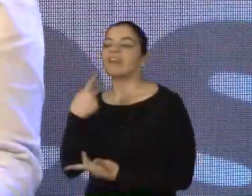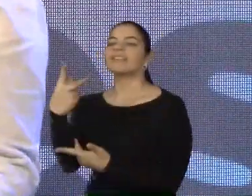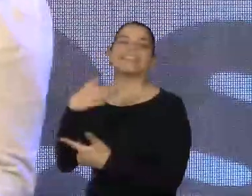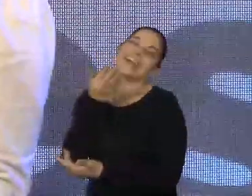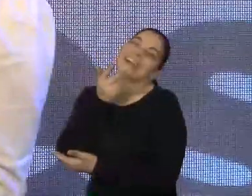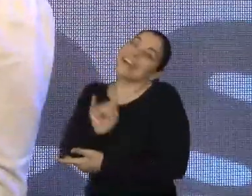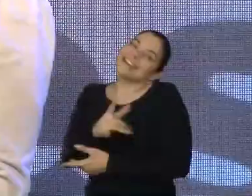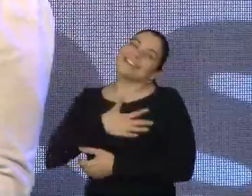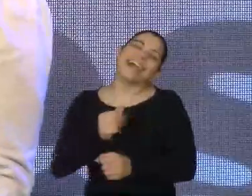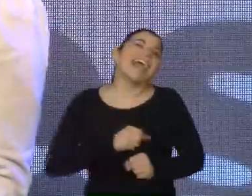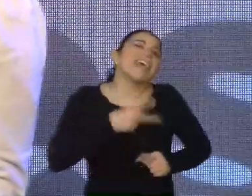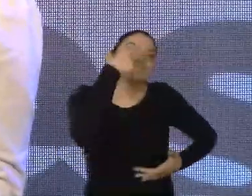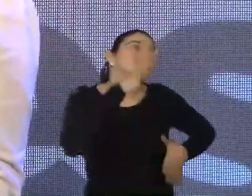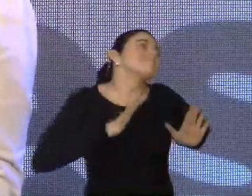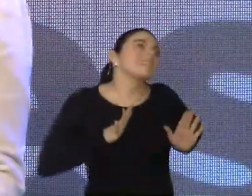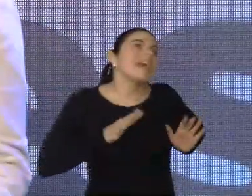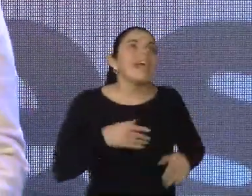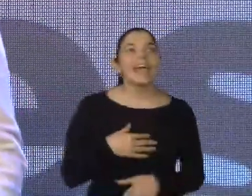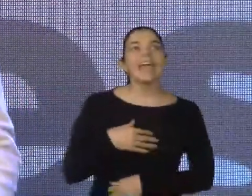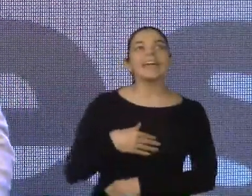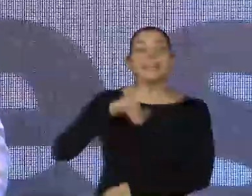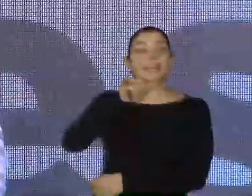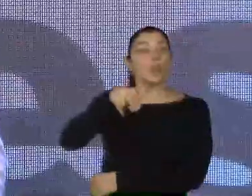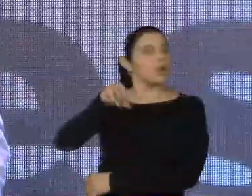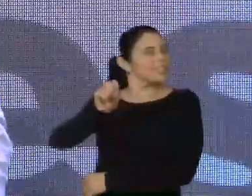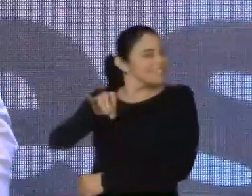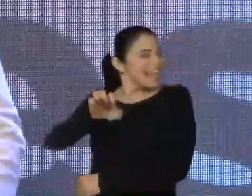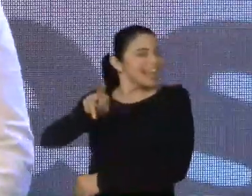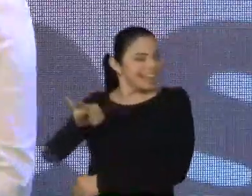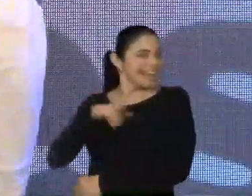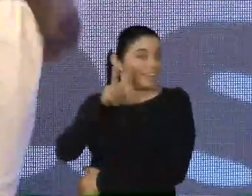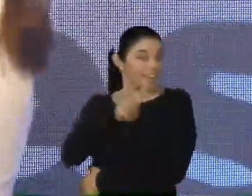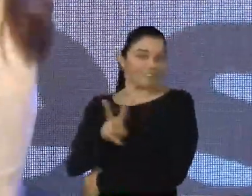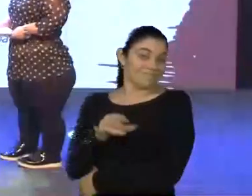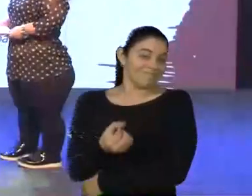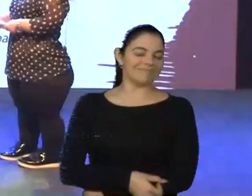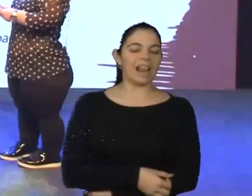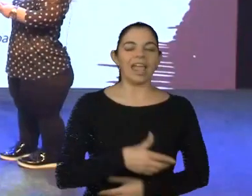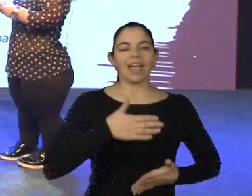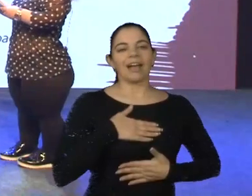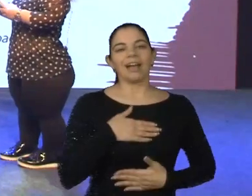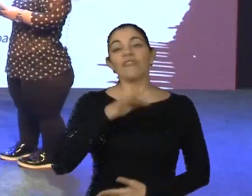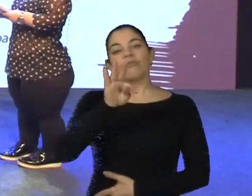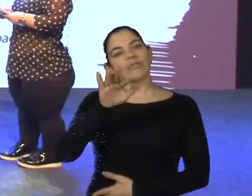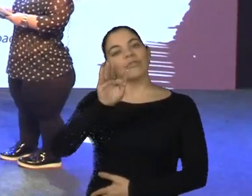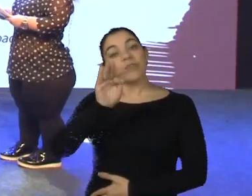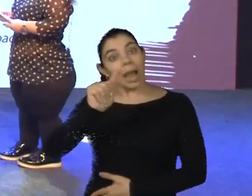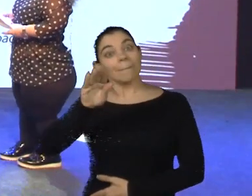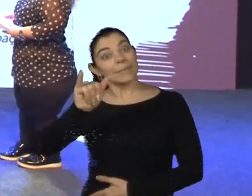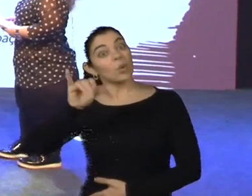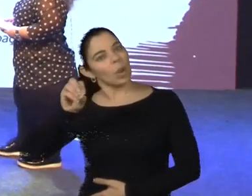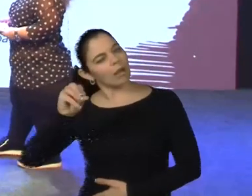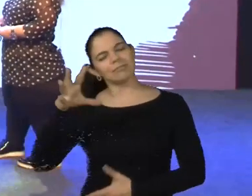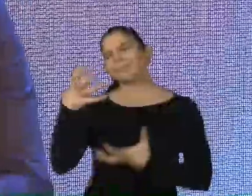se interessam genuinamente, eu acho que é isso que vai fazer da gente uma sociedade mais feliz, mais justa. Fabiola, muito obrigado pela tua participação, quero agradecer